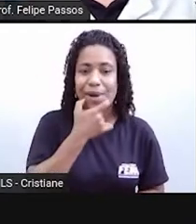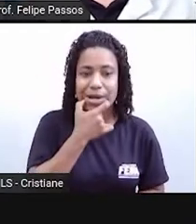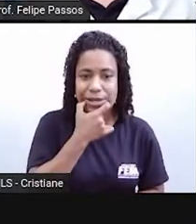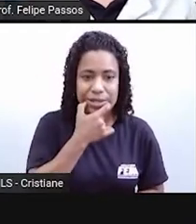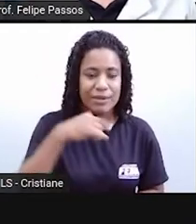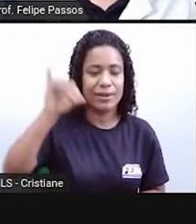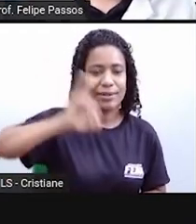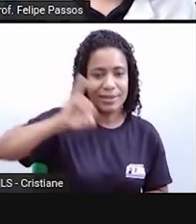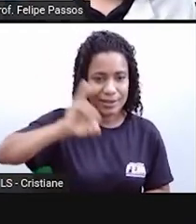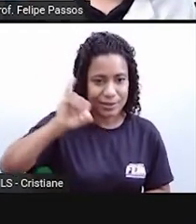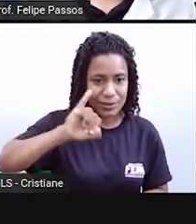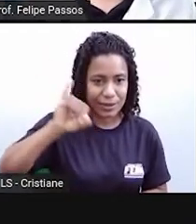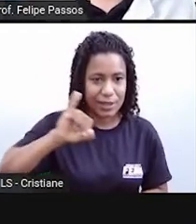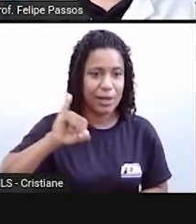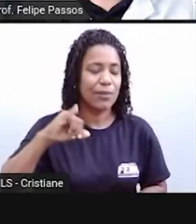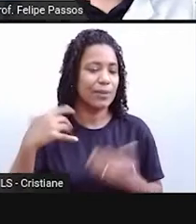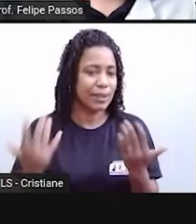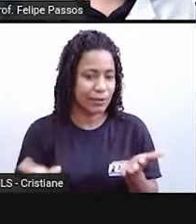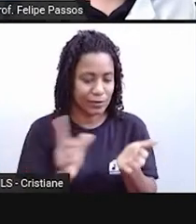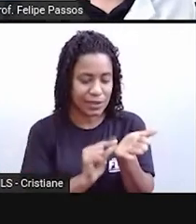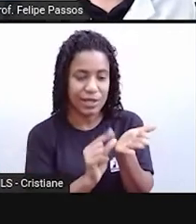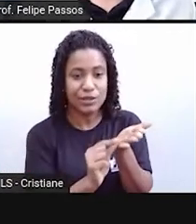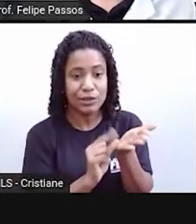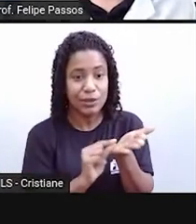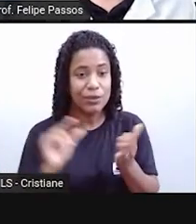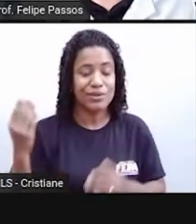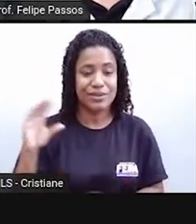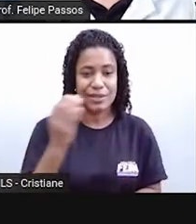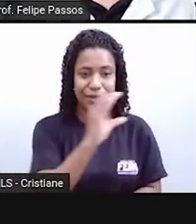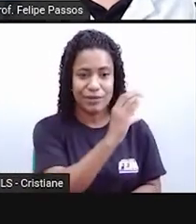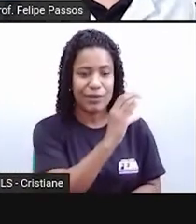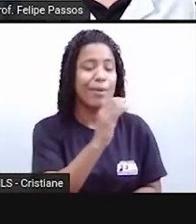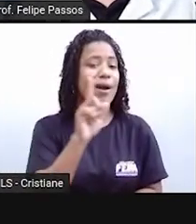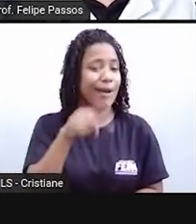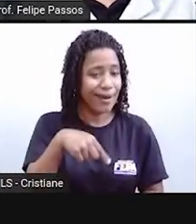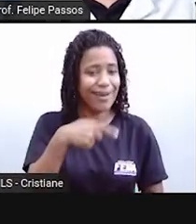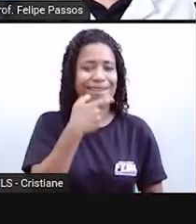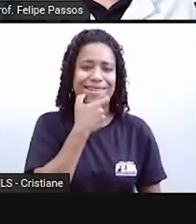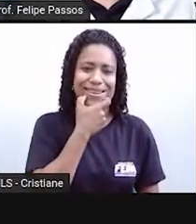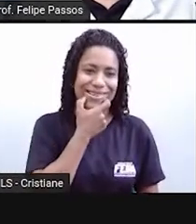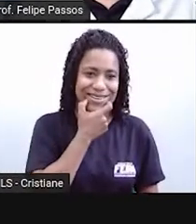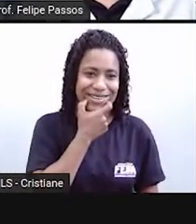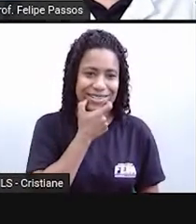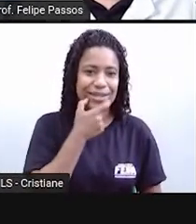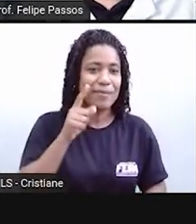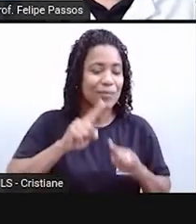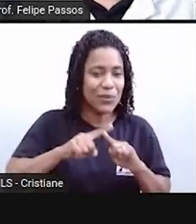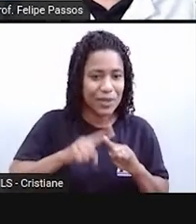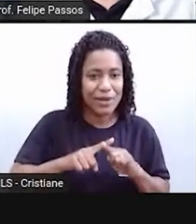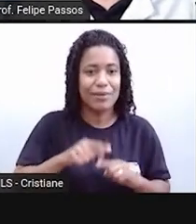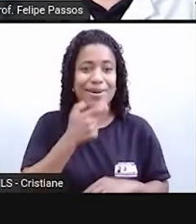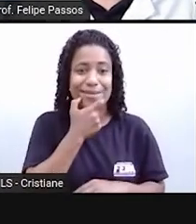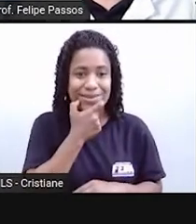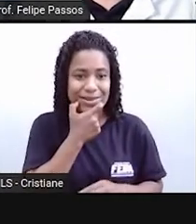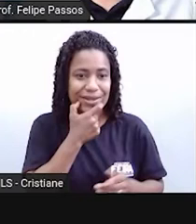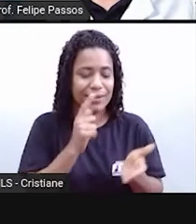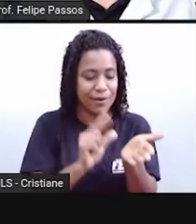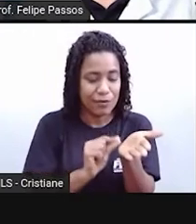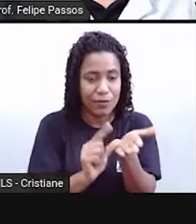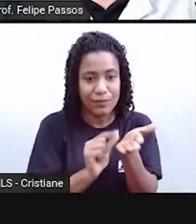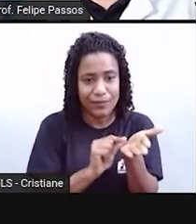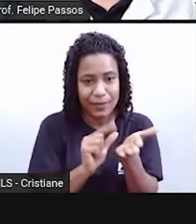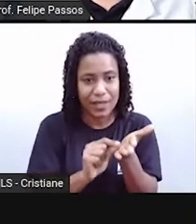os artigos científicos, eles são produzidos em inglês. Por quê? Porque se um cientista, ele produz um material aqui no Brasil,